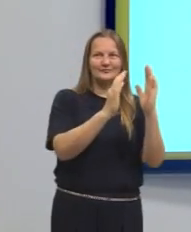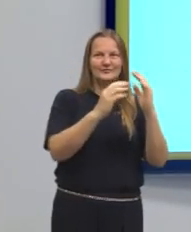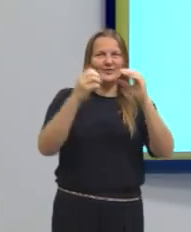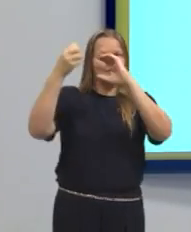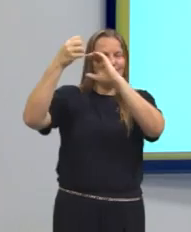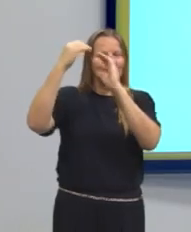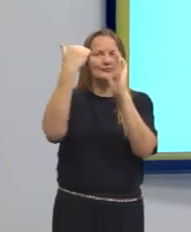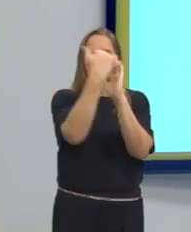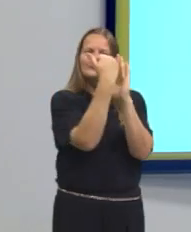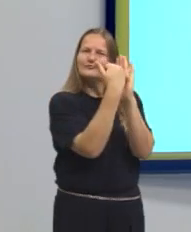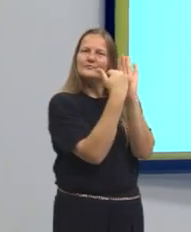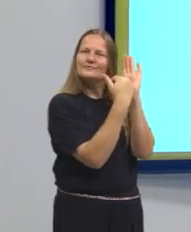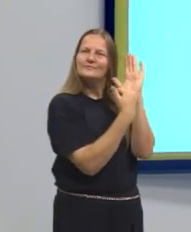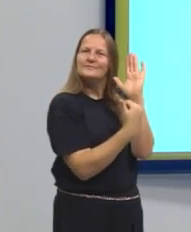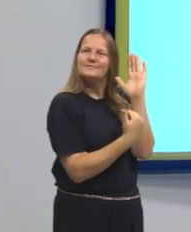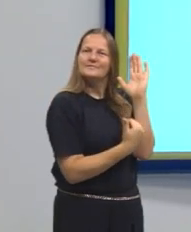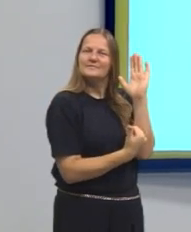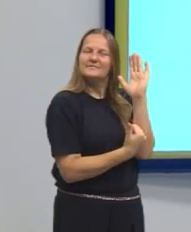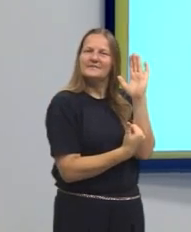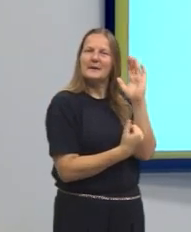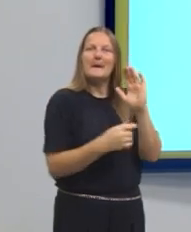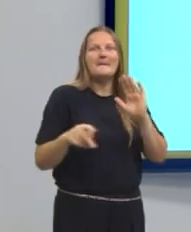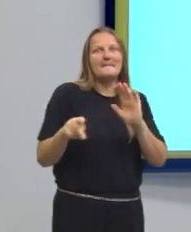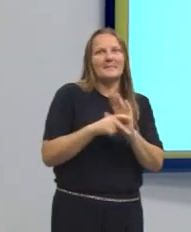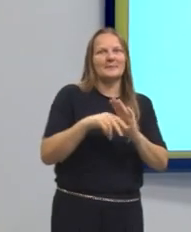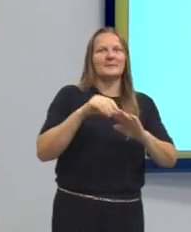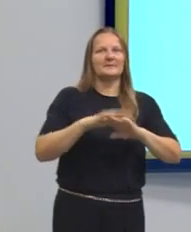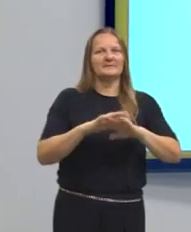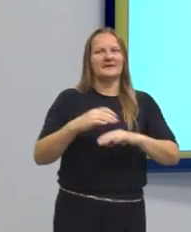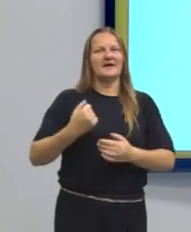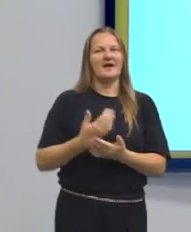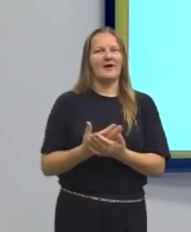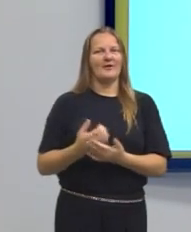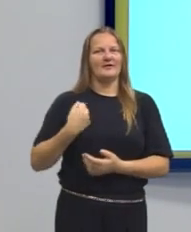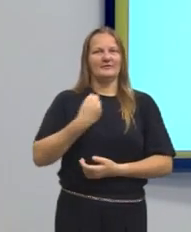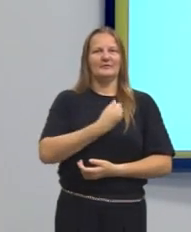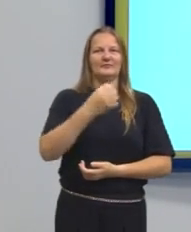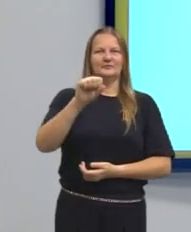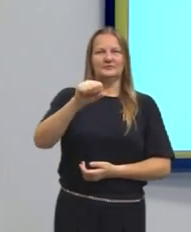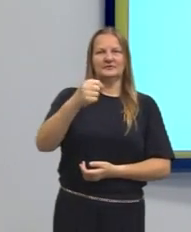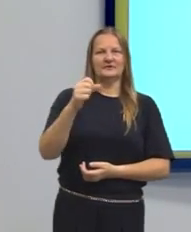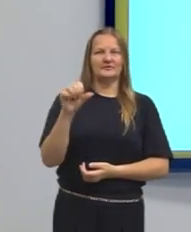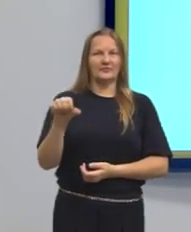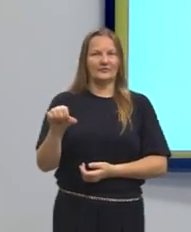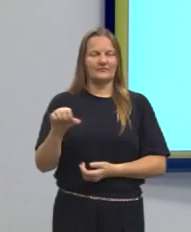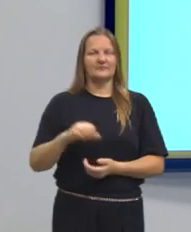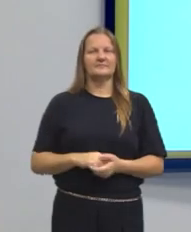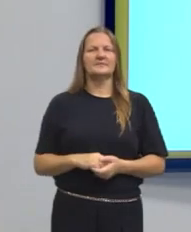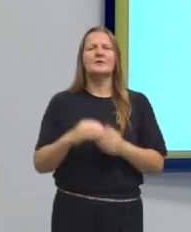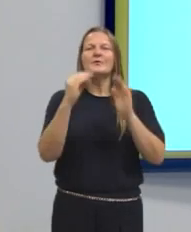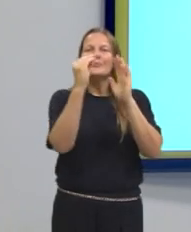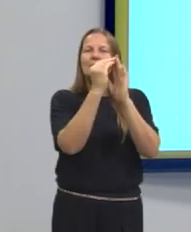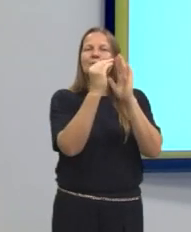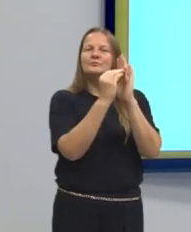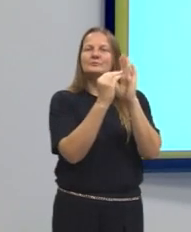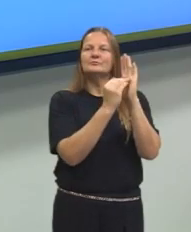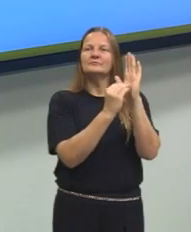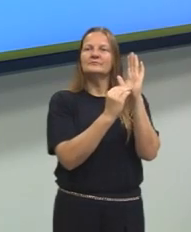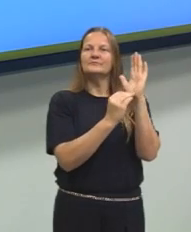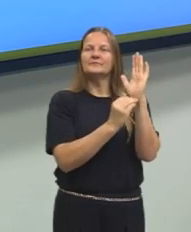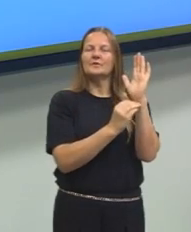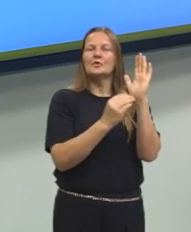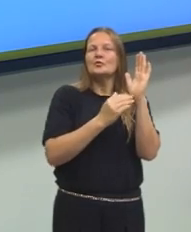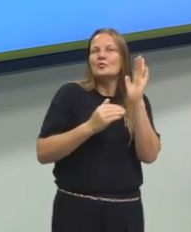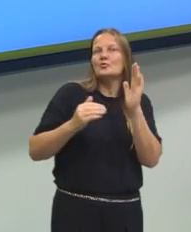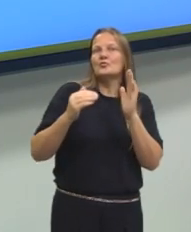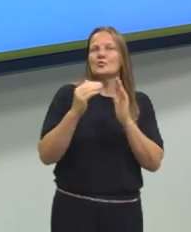da matemática, que a gente completou lá na aula 89. Temos todos os conteúdos ali que fazem parte da